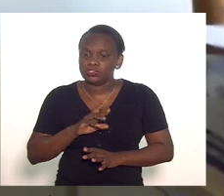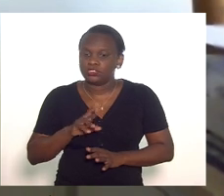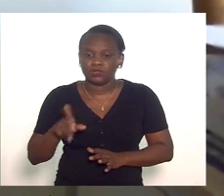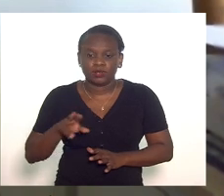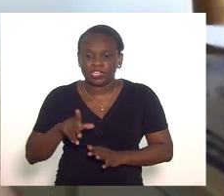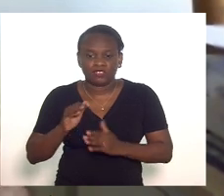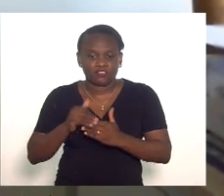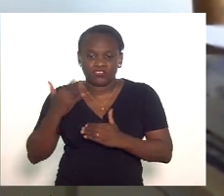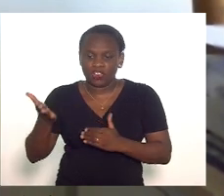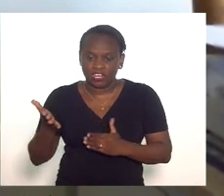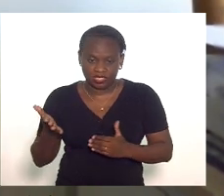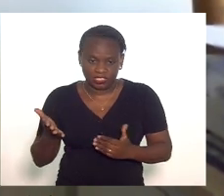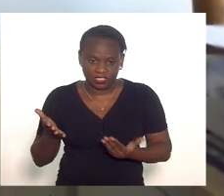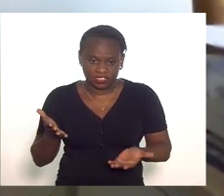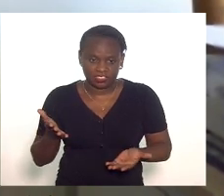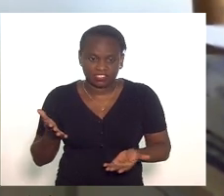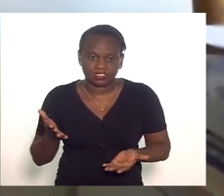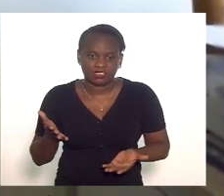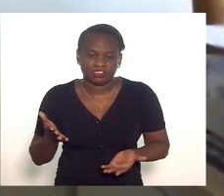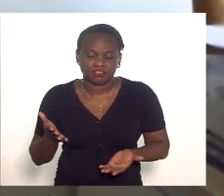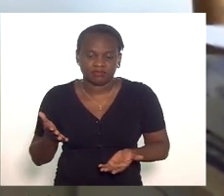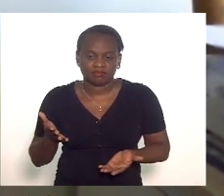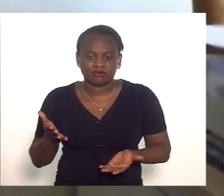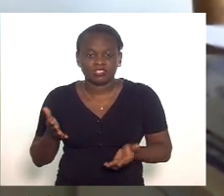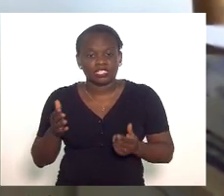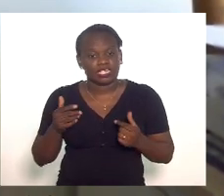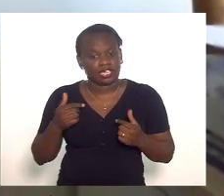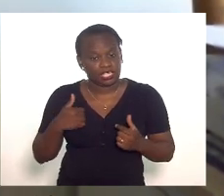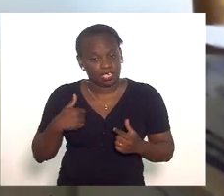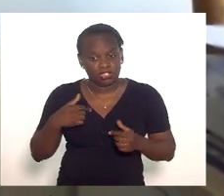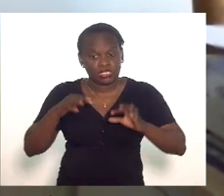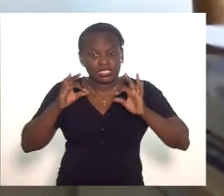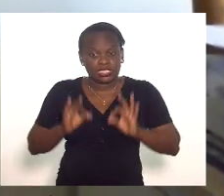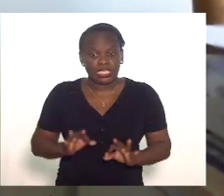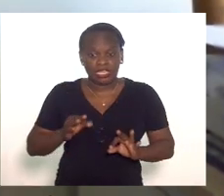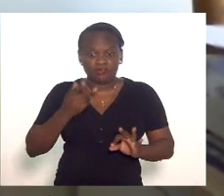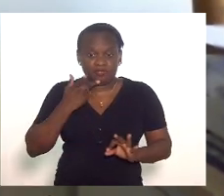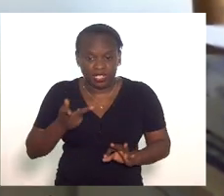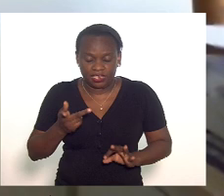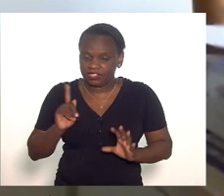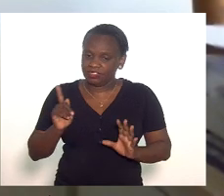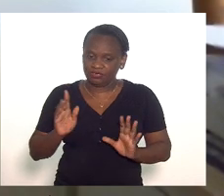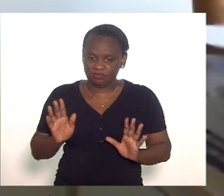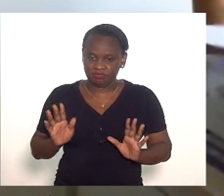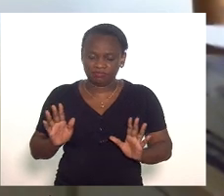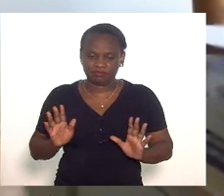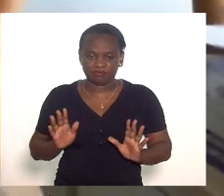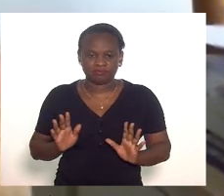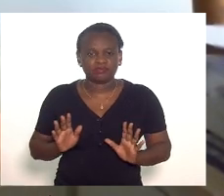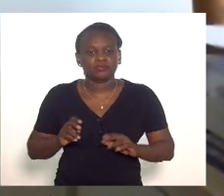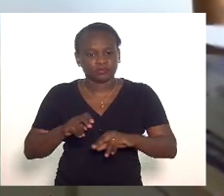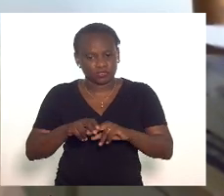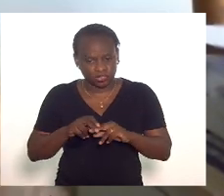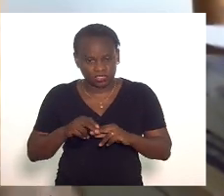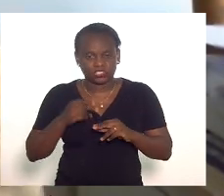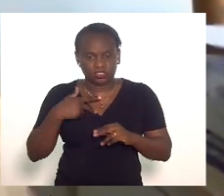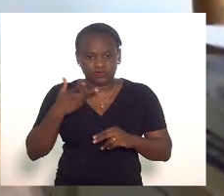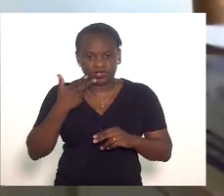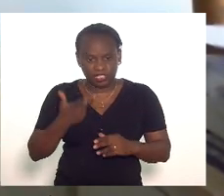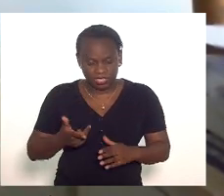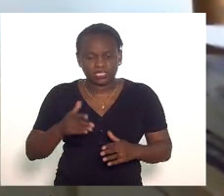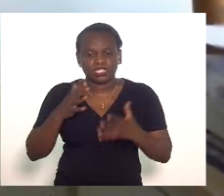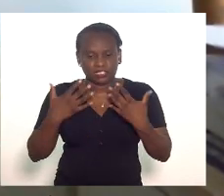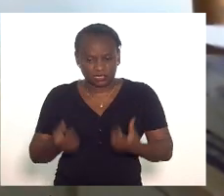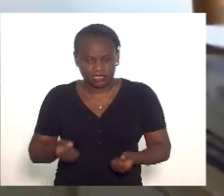fora dos três eu não estou com essa segurança para já firmar por isso deu até o parecer